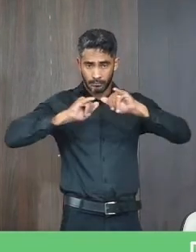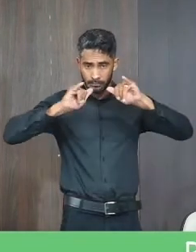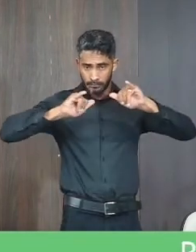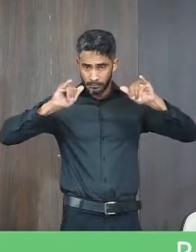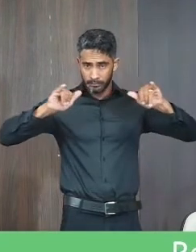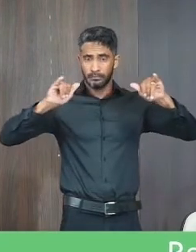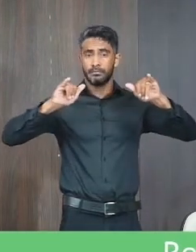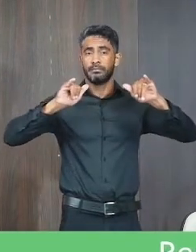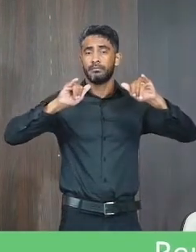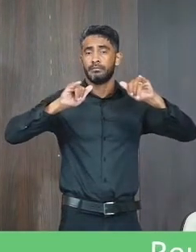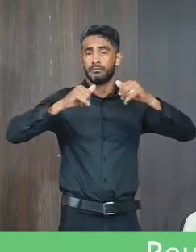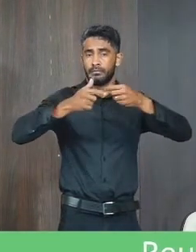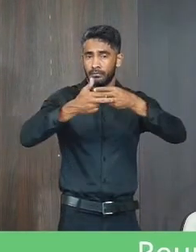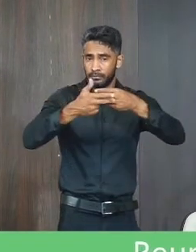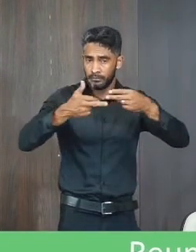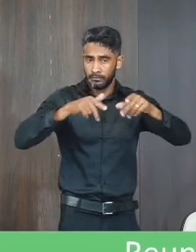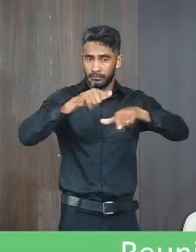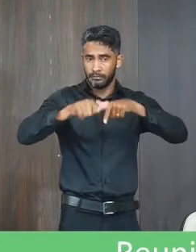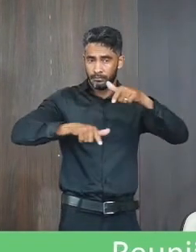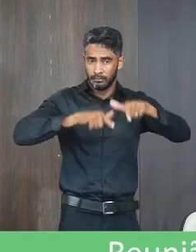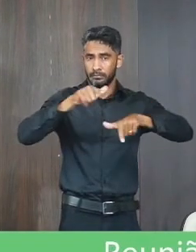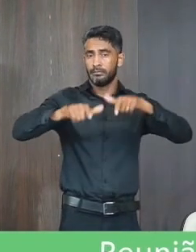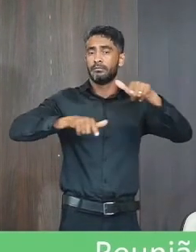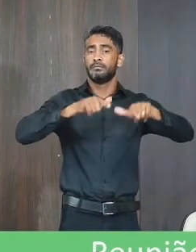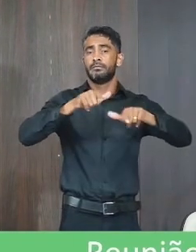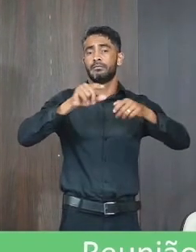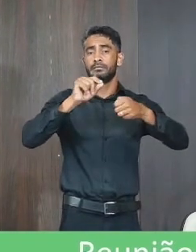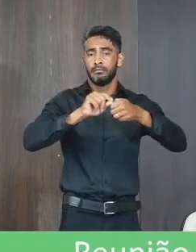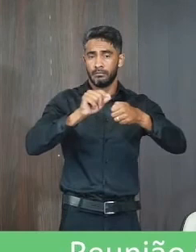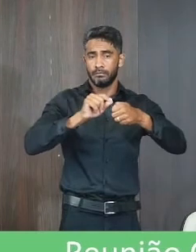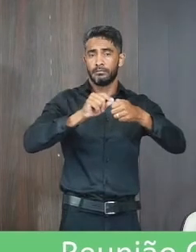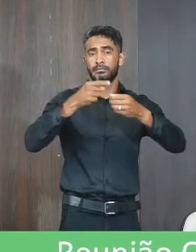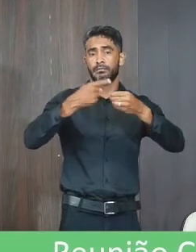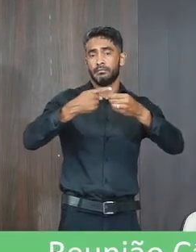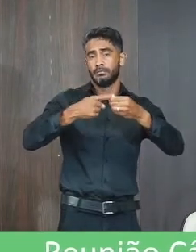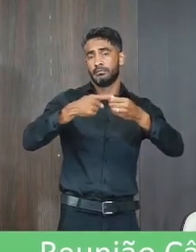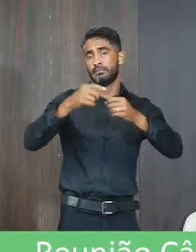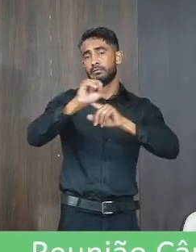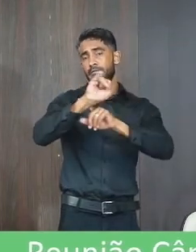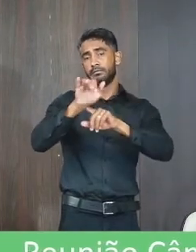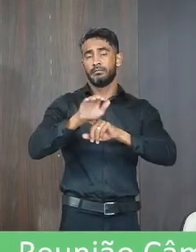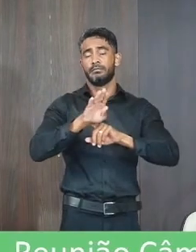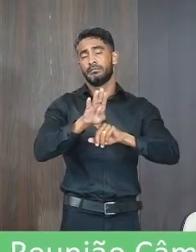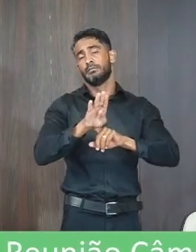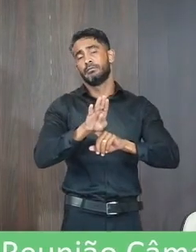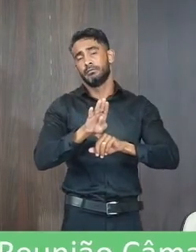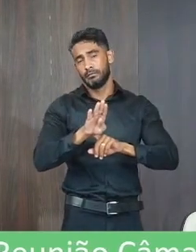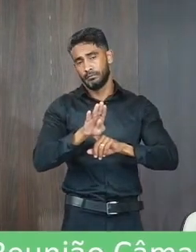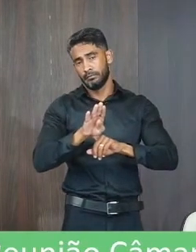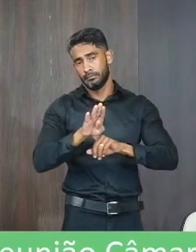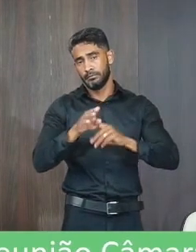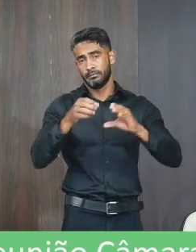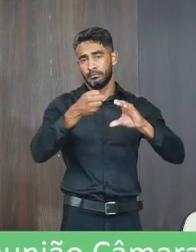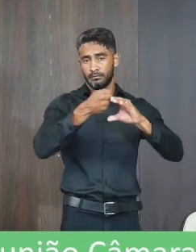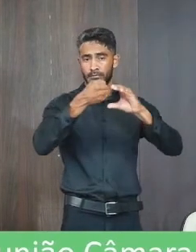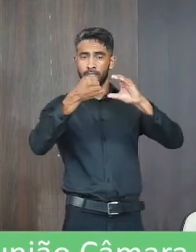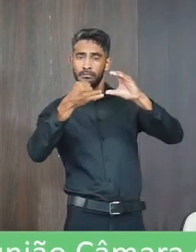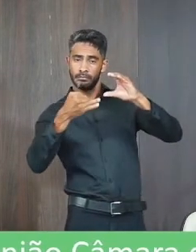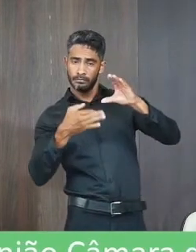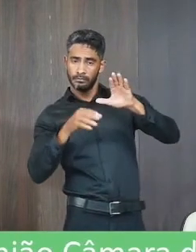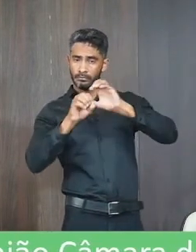atos, programas, obras, serviços e campanhas do município de Janaúba ao caráter estritamente